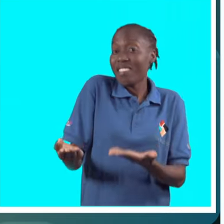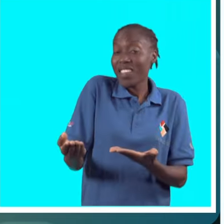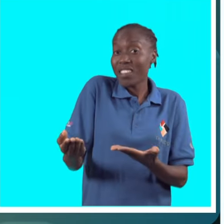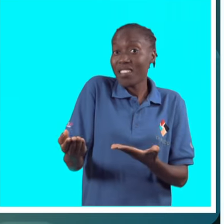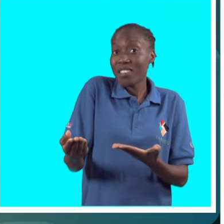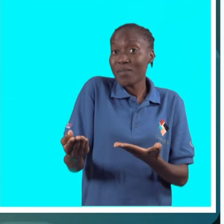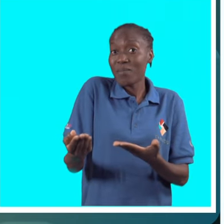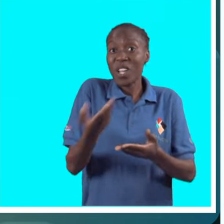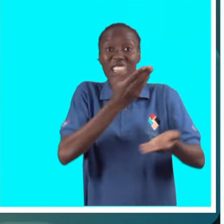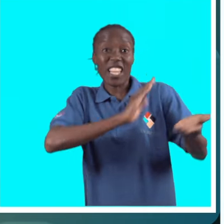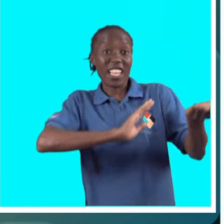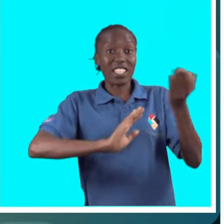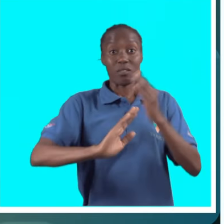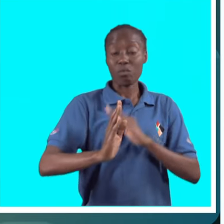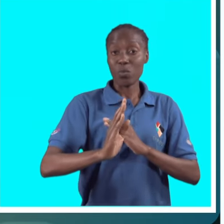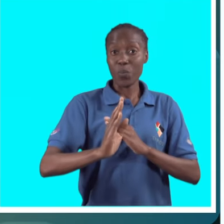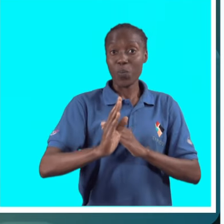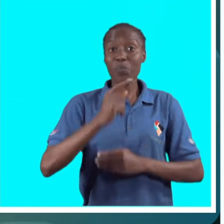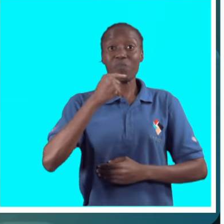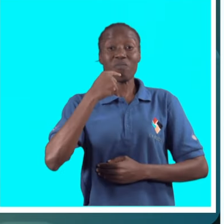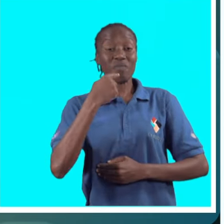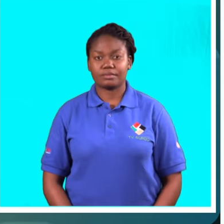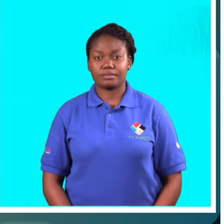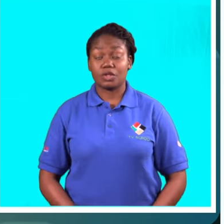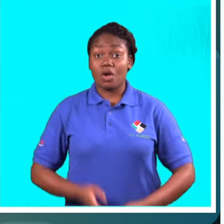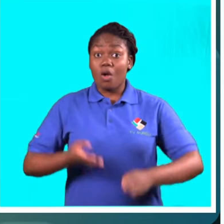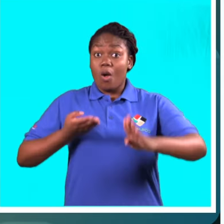sai do contexto de desporto.